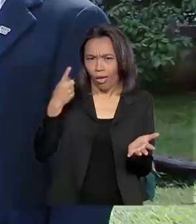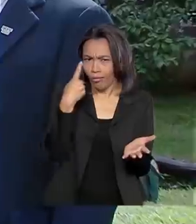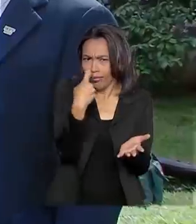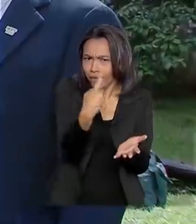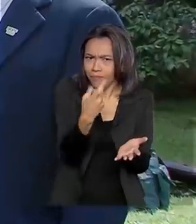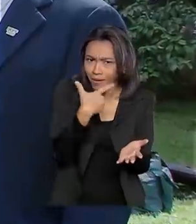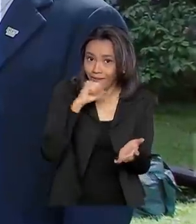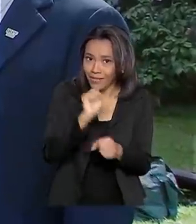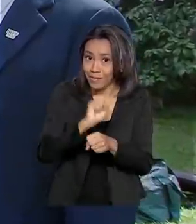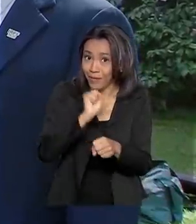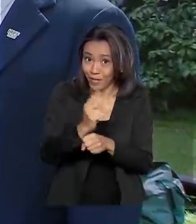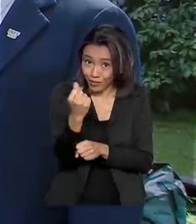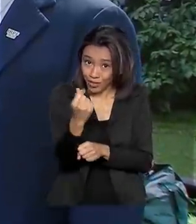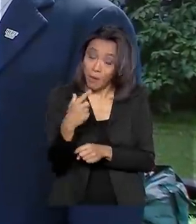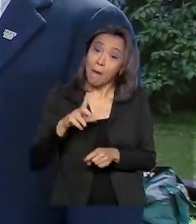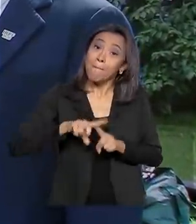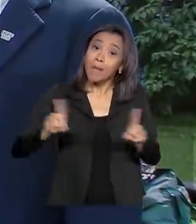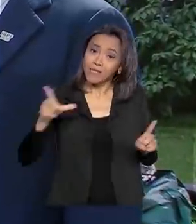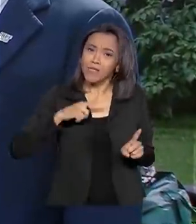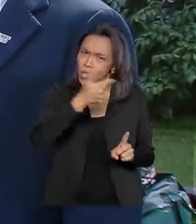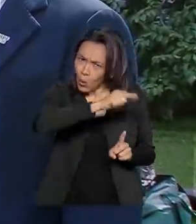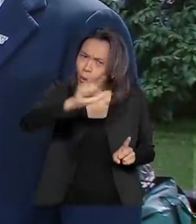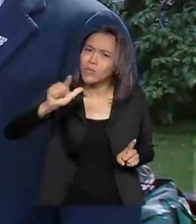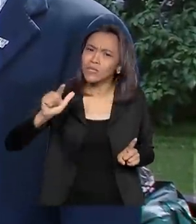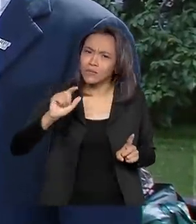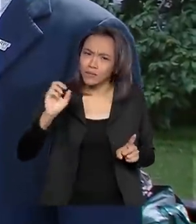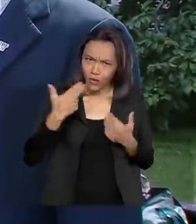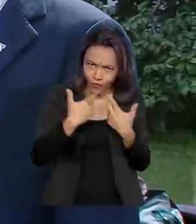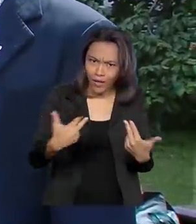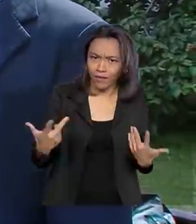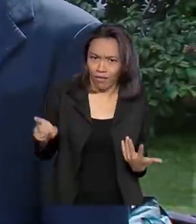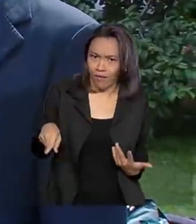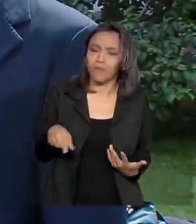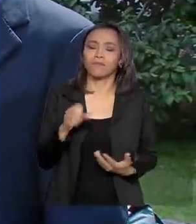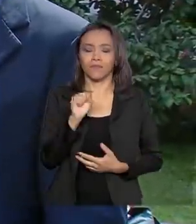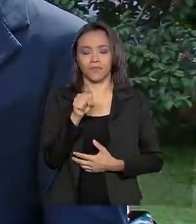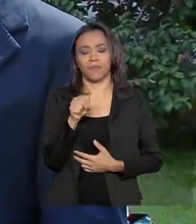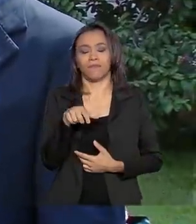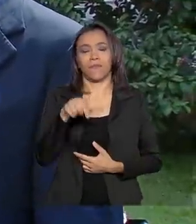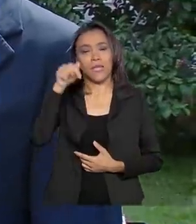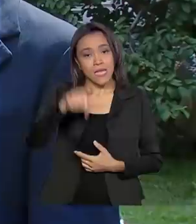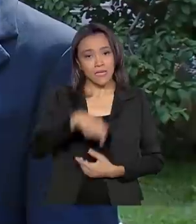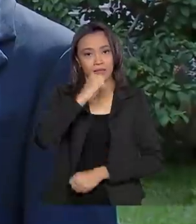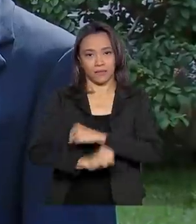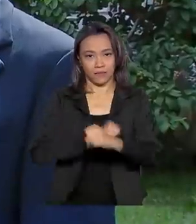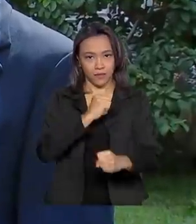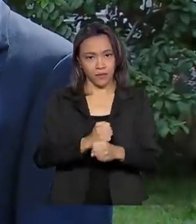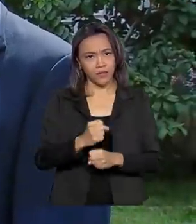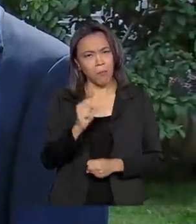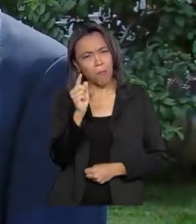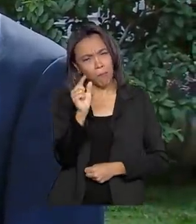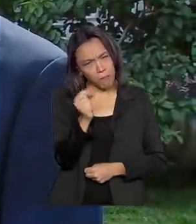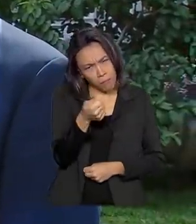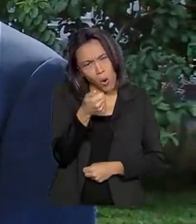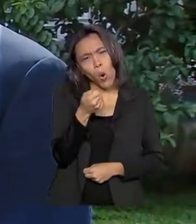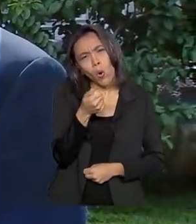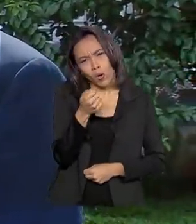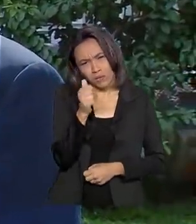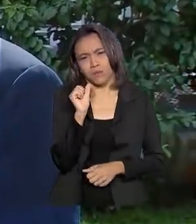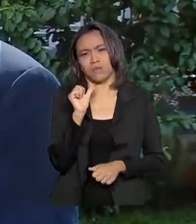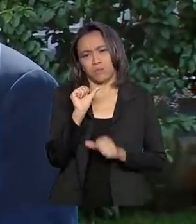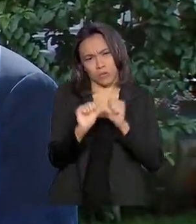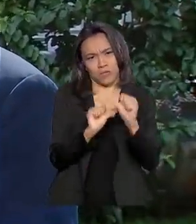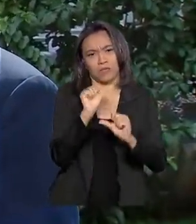esperando esse dinheirinho, né? Mas tem outras mudanças também, né? Perfeito. Esse ano nós temos poucas mudanças na legislação.